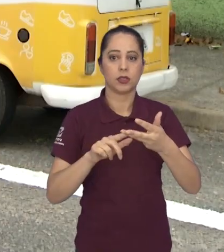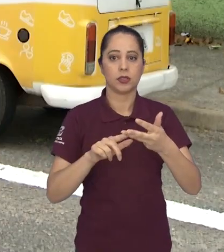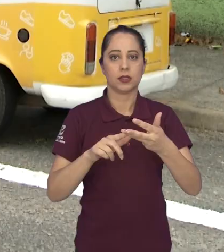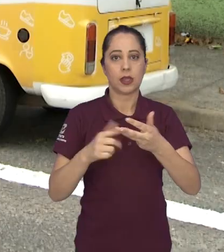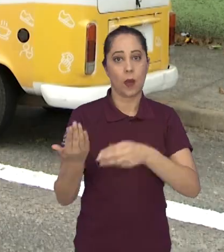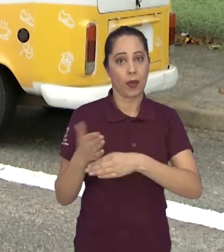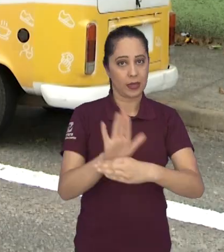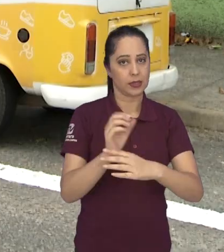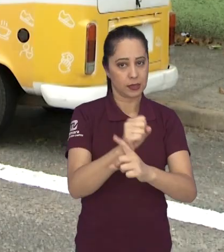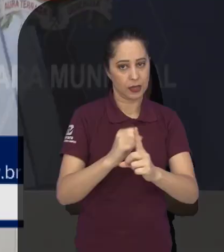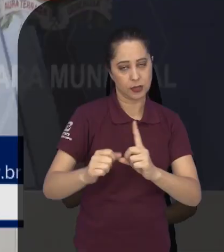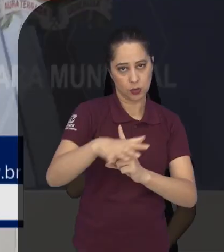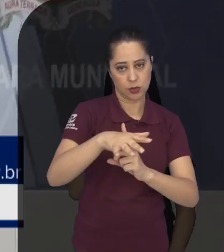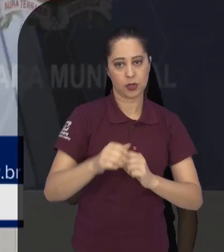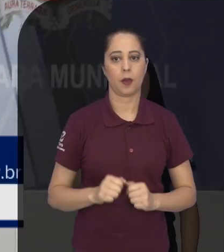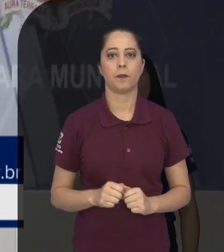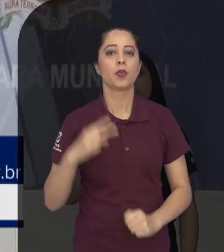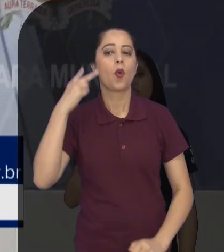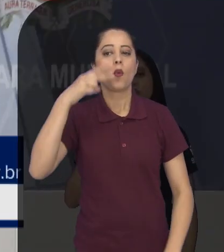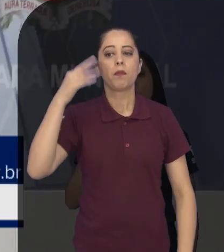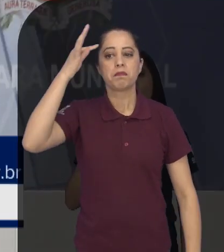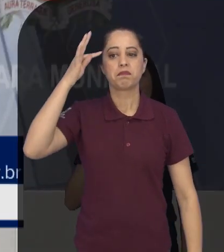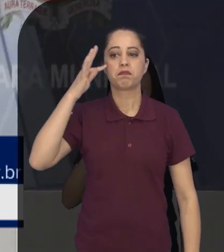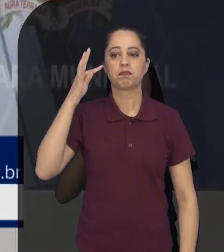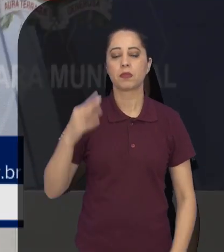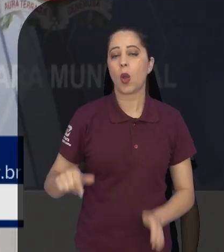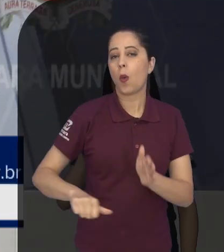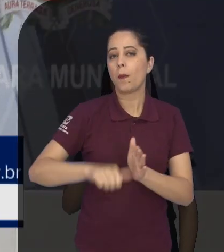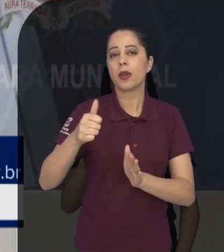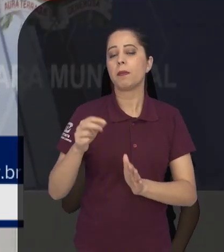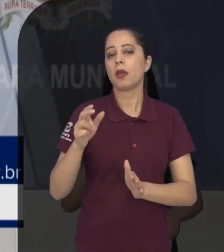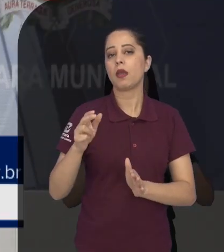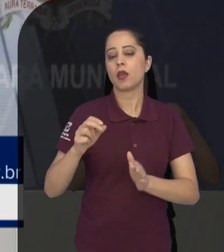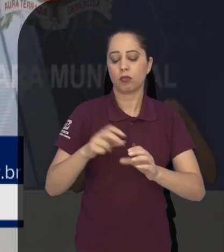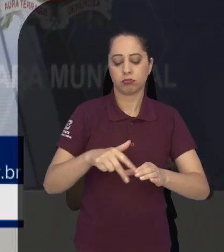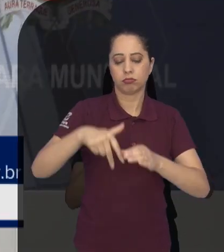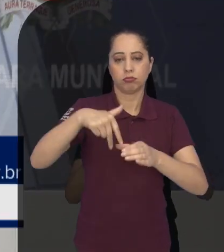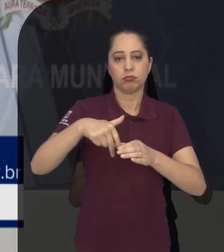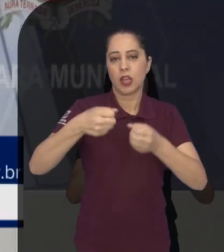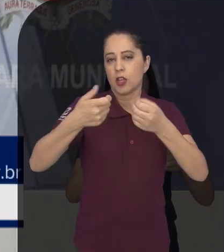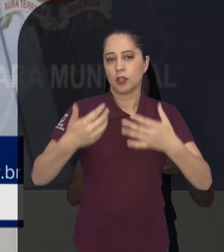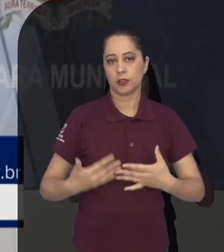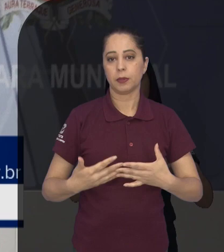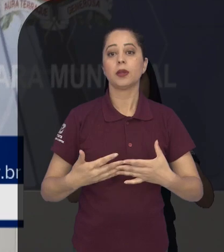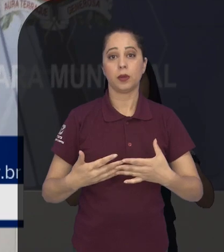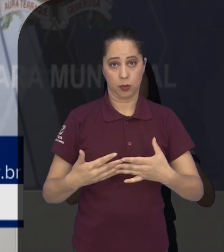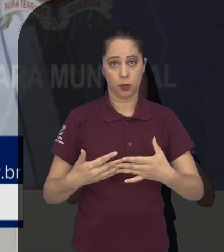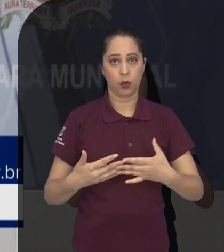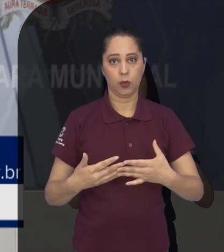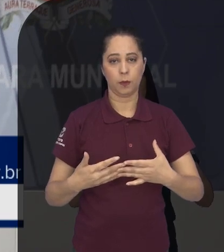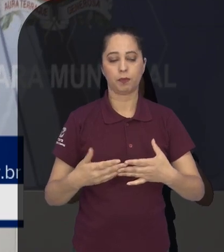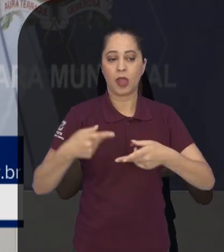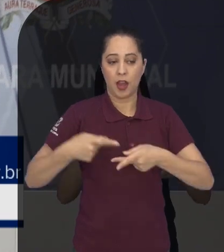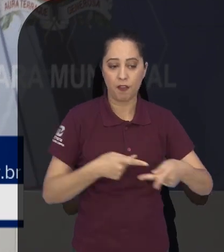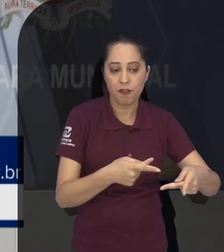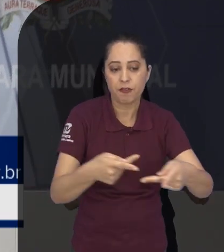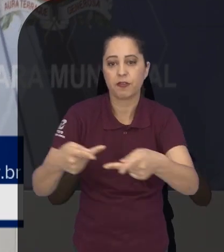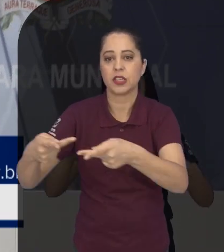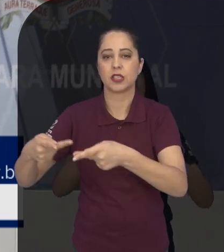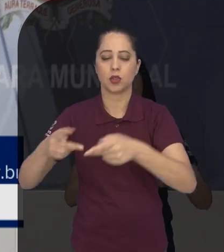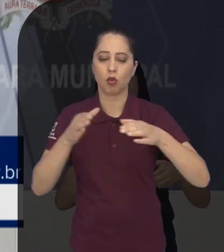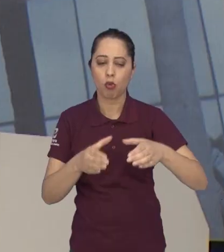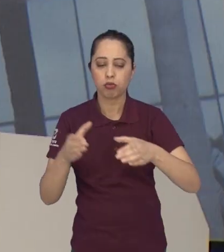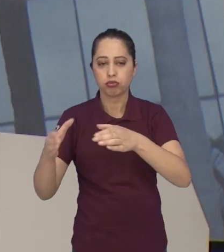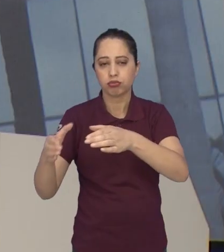e assistência social. O vereador Tomás Henrique foi o primeiro a usar a tribuna. O parlamentar comentou sobre visitas que fez